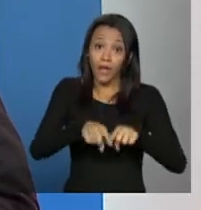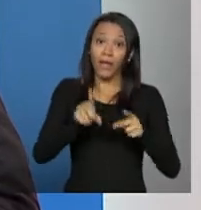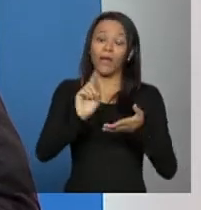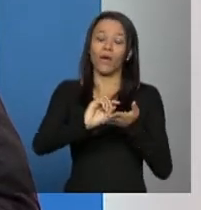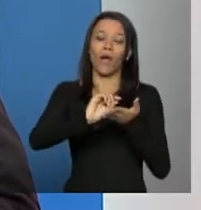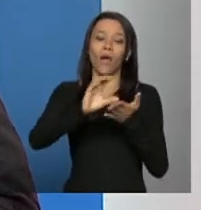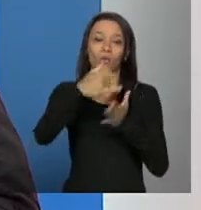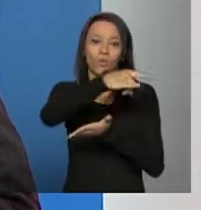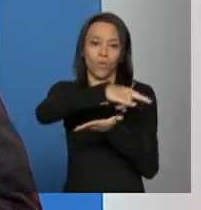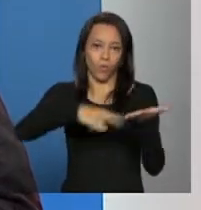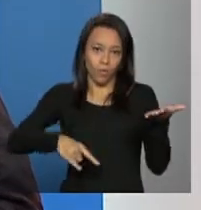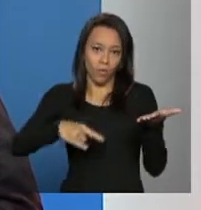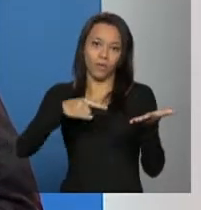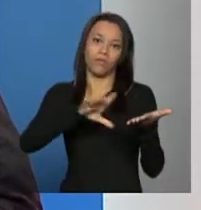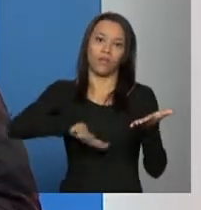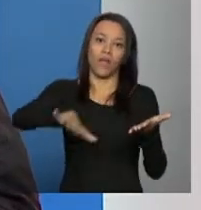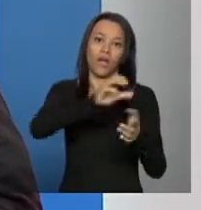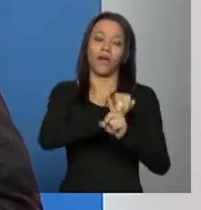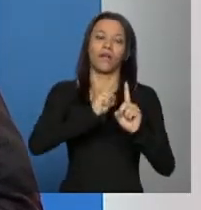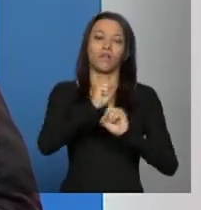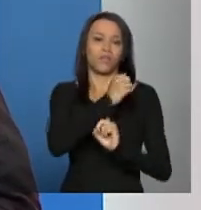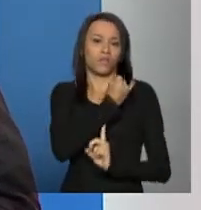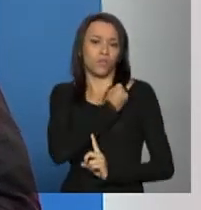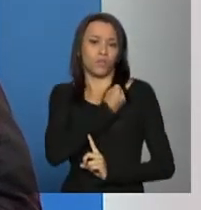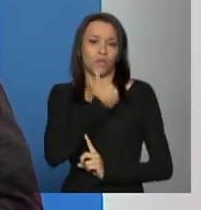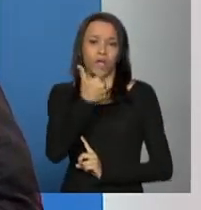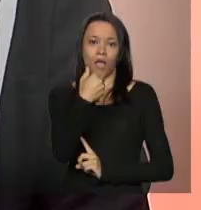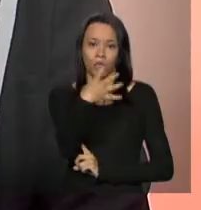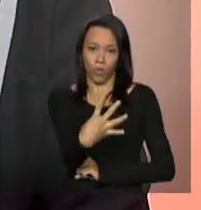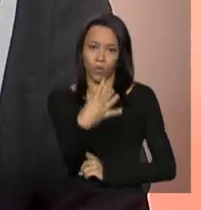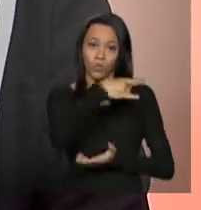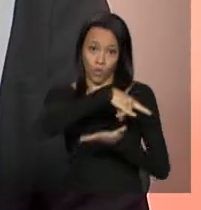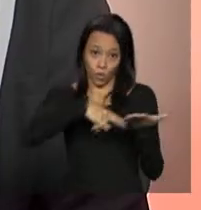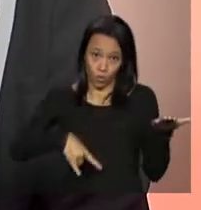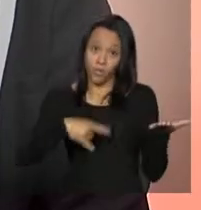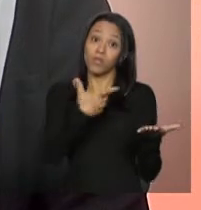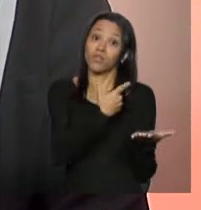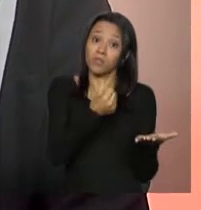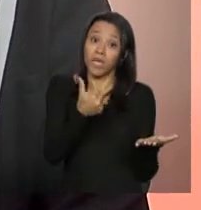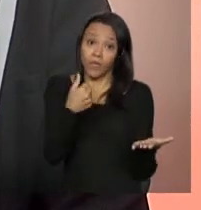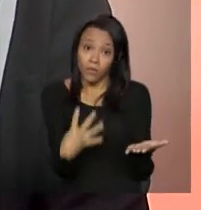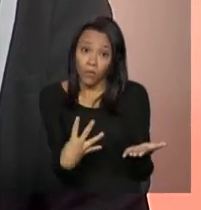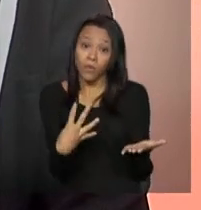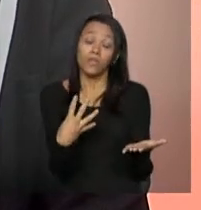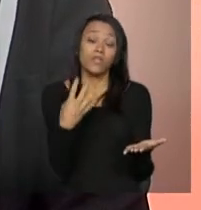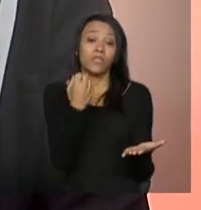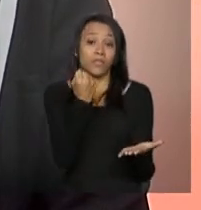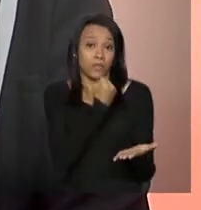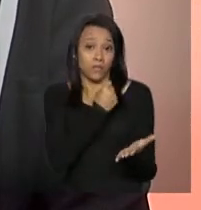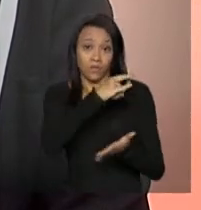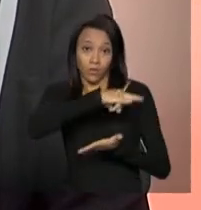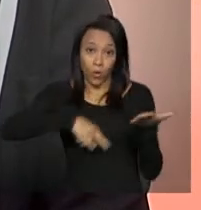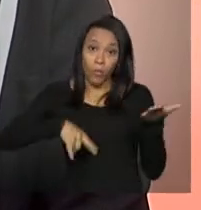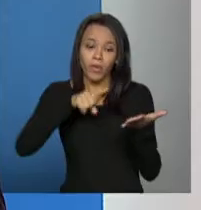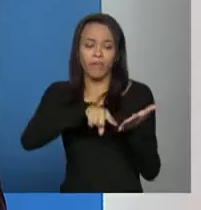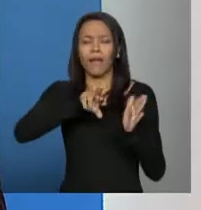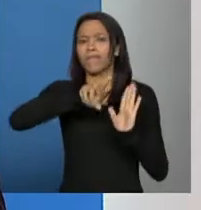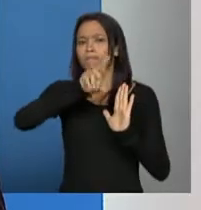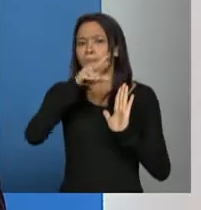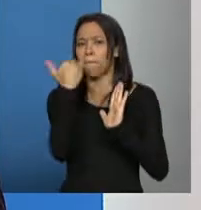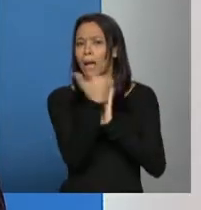assistência social resolução número 14 de 2014 que vai trazer todos os pontos que são